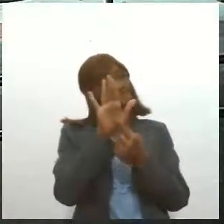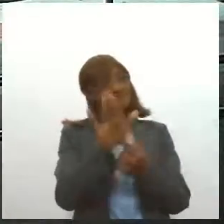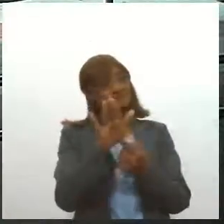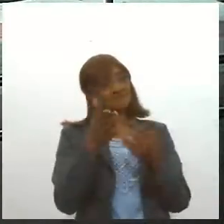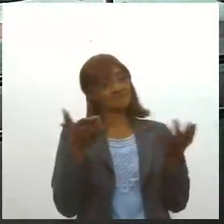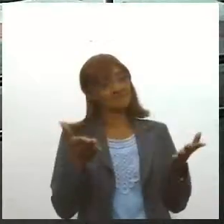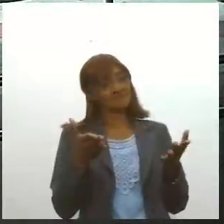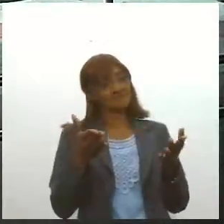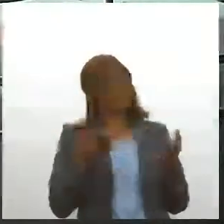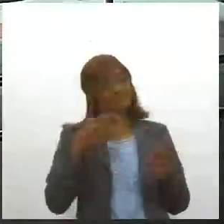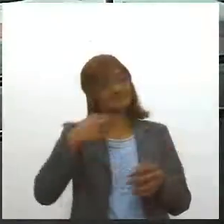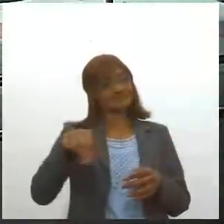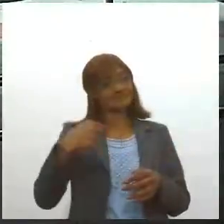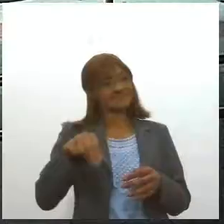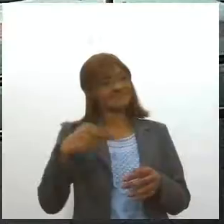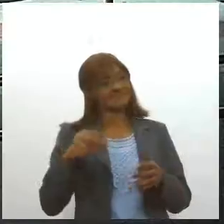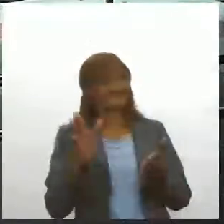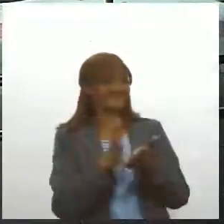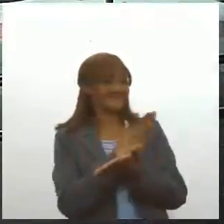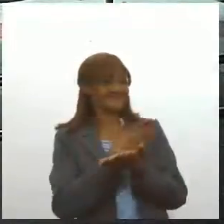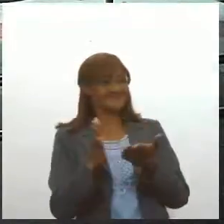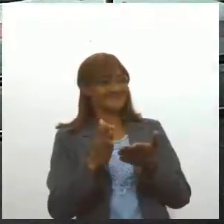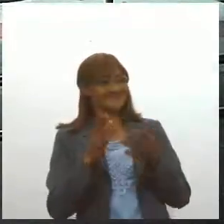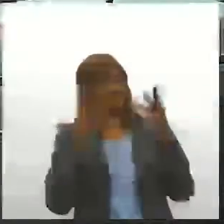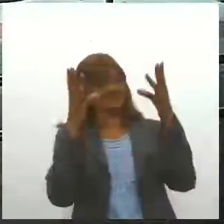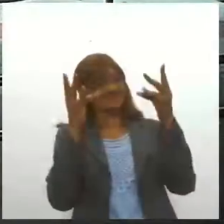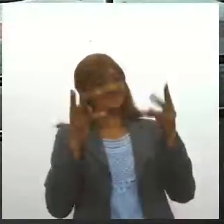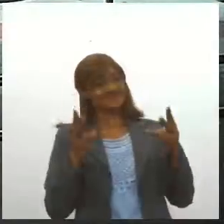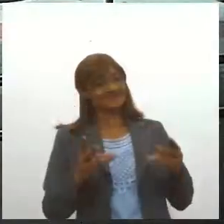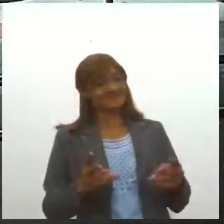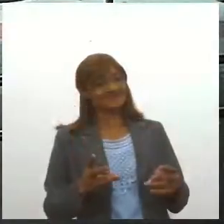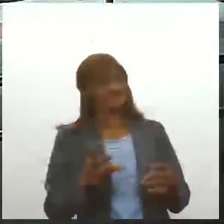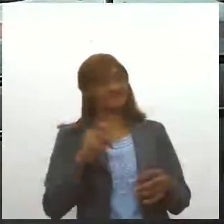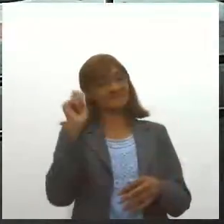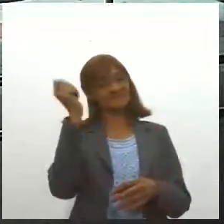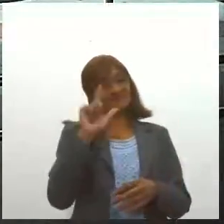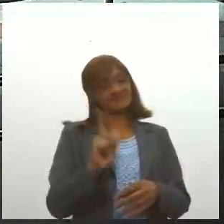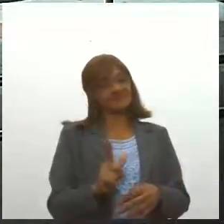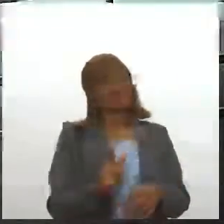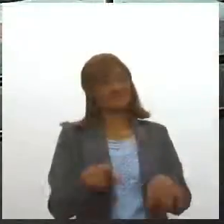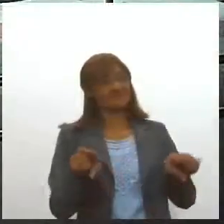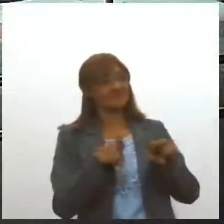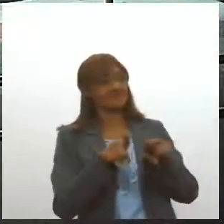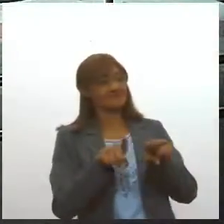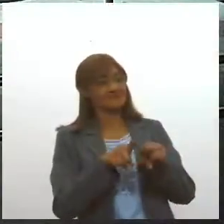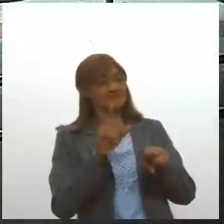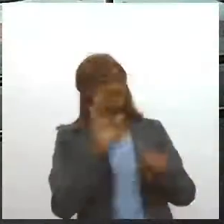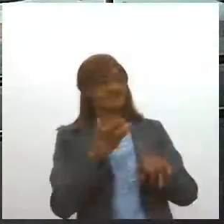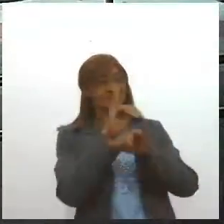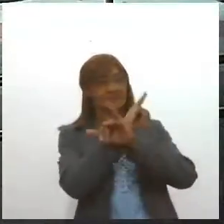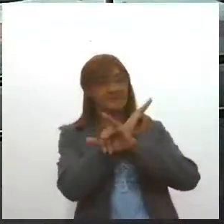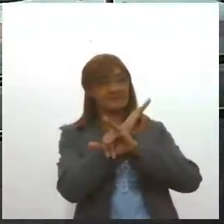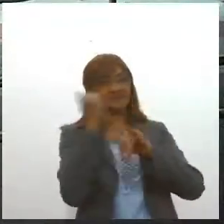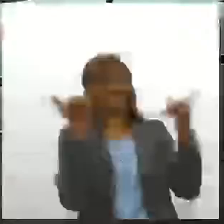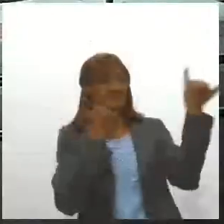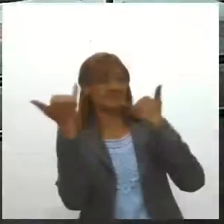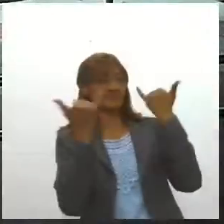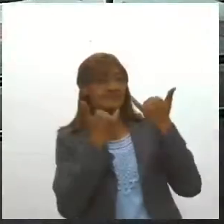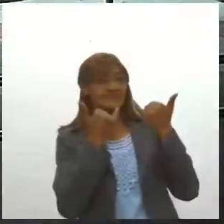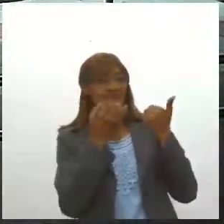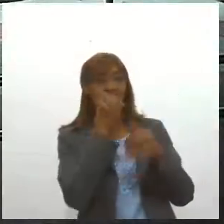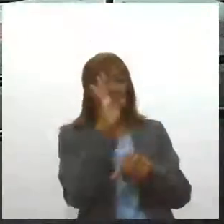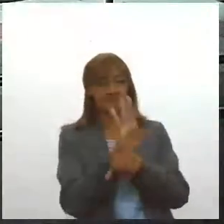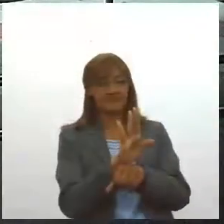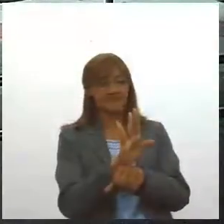Tayhara também tem alguns detalhes, né, Tayhara, já do Novembro Azul. Então, a Tayhara traz agora informações para a gente. Boa tarde, Tayhara.